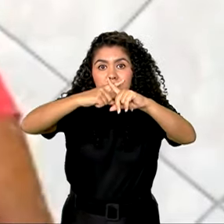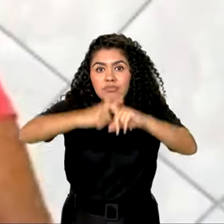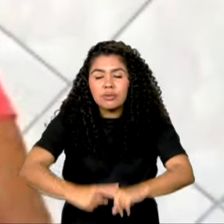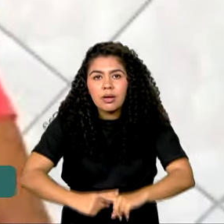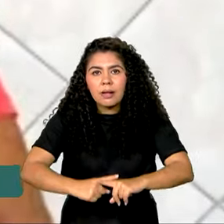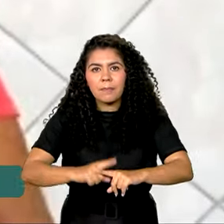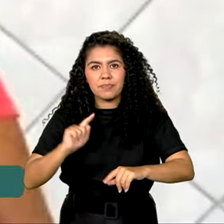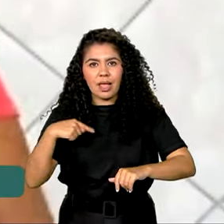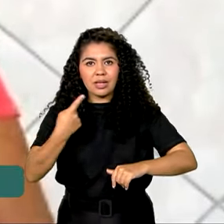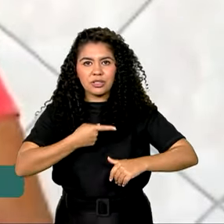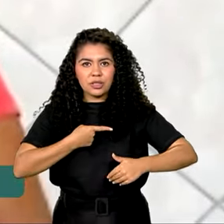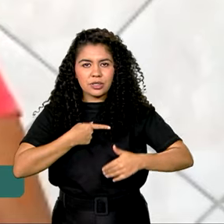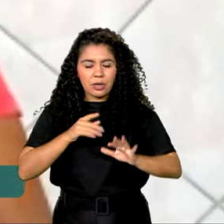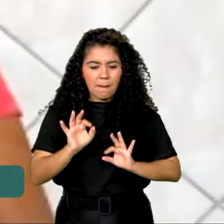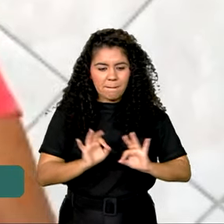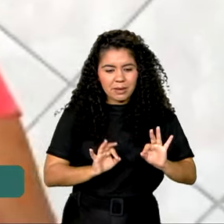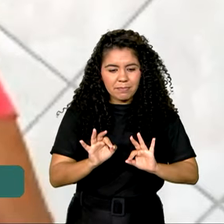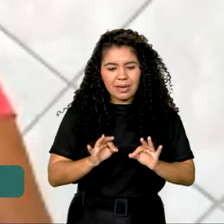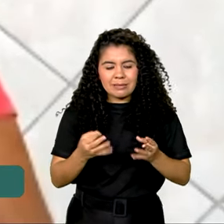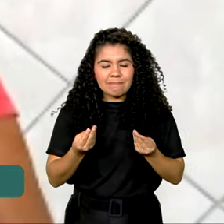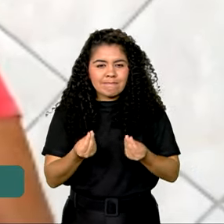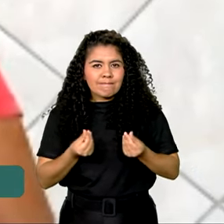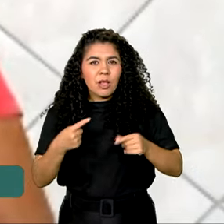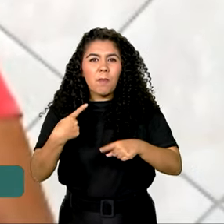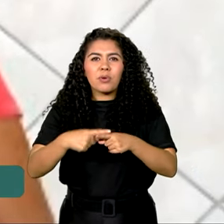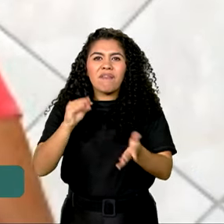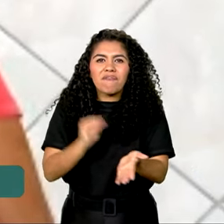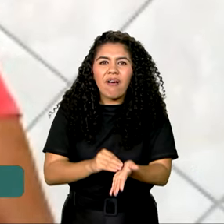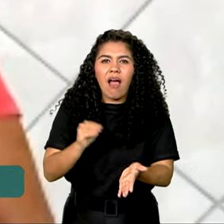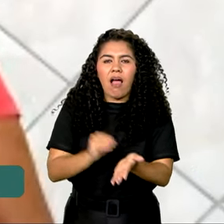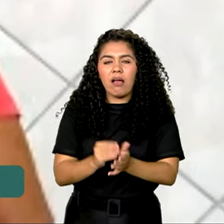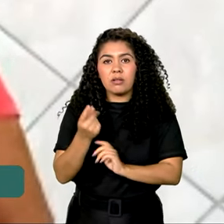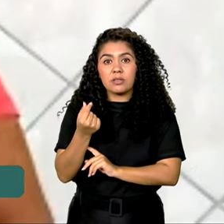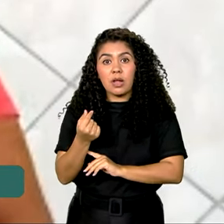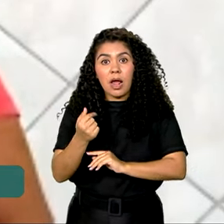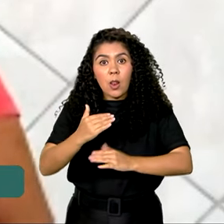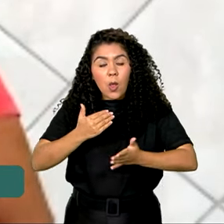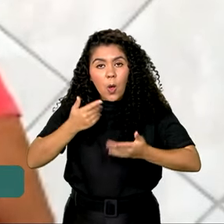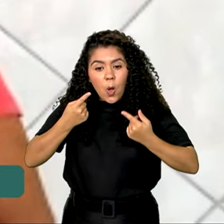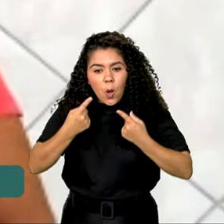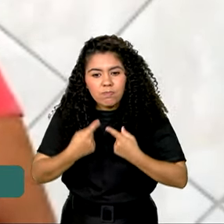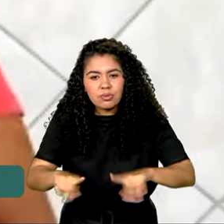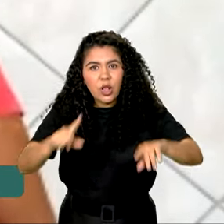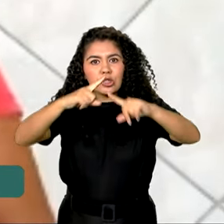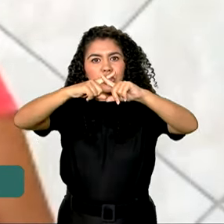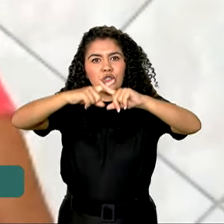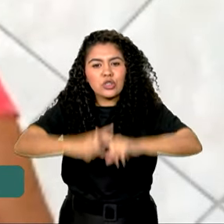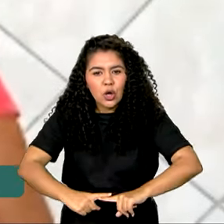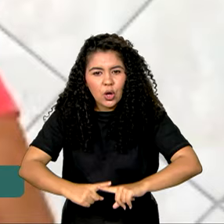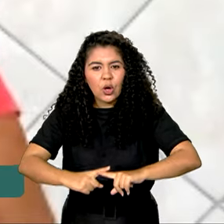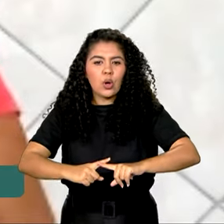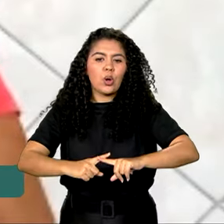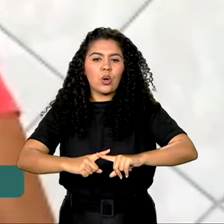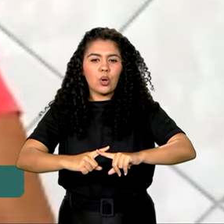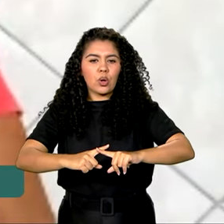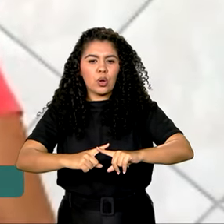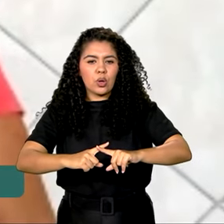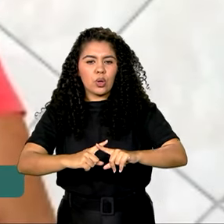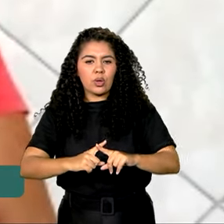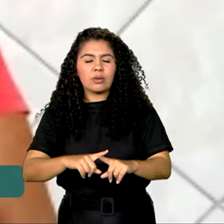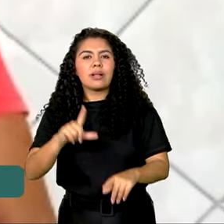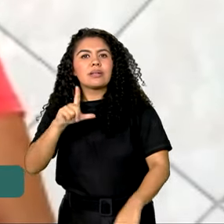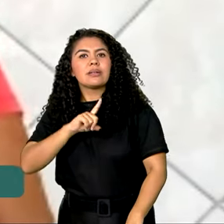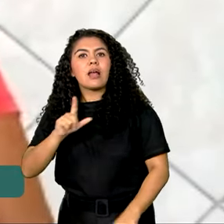pouca pelas condições financeiras. E na hora do jogo, a gente tomava glu, que é uma